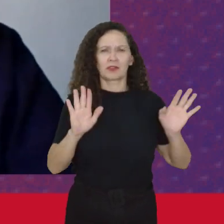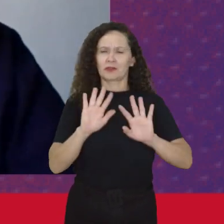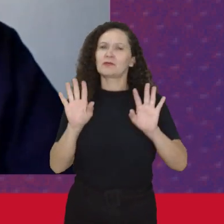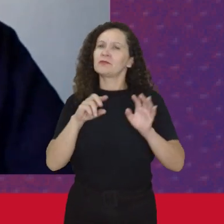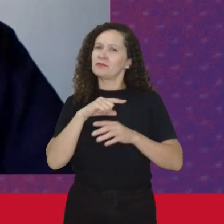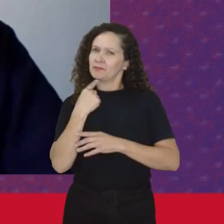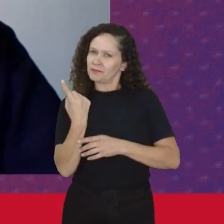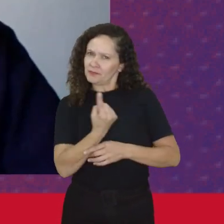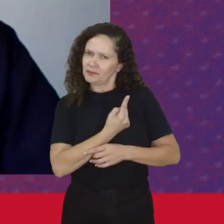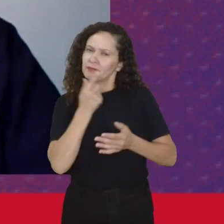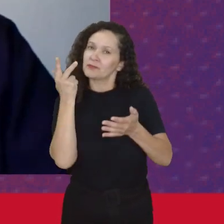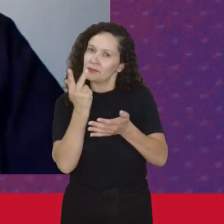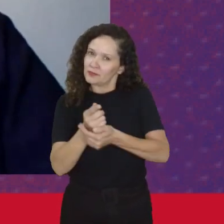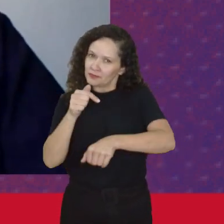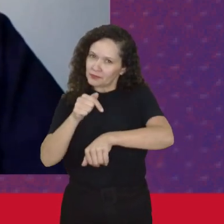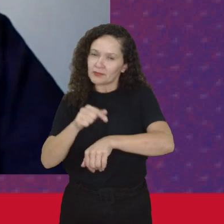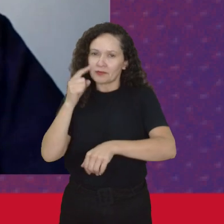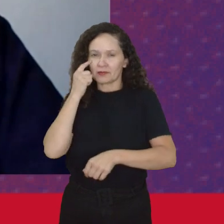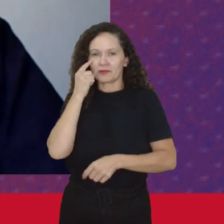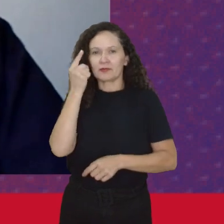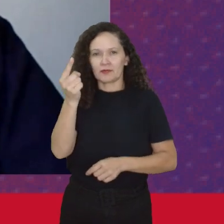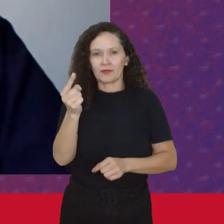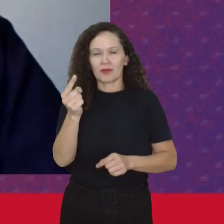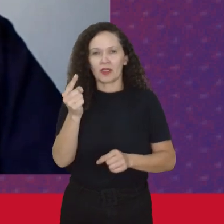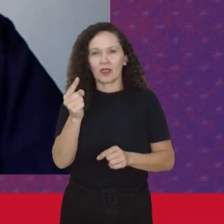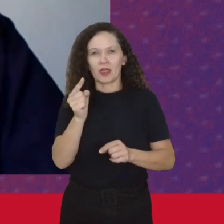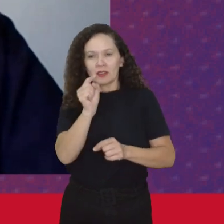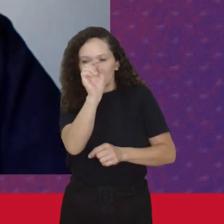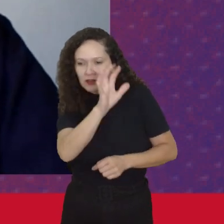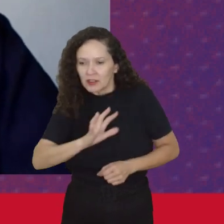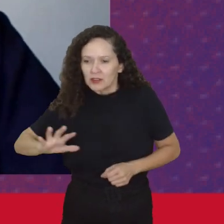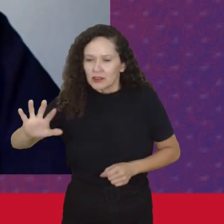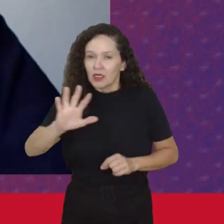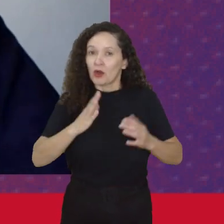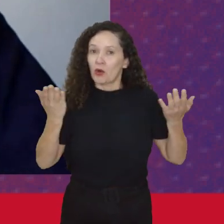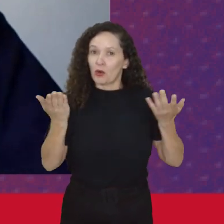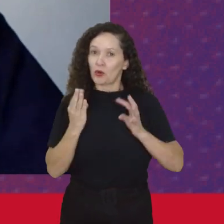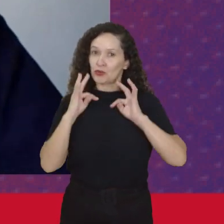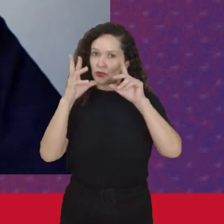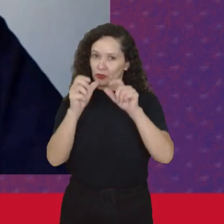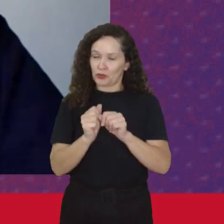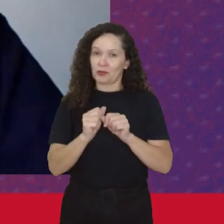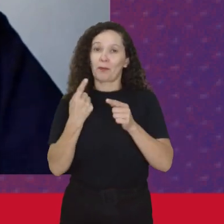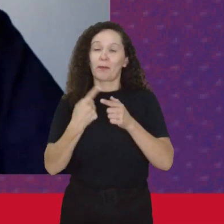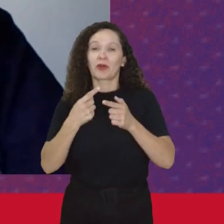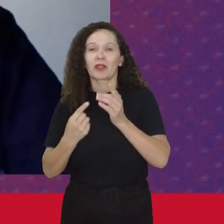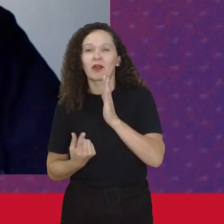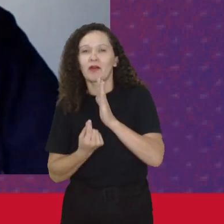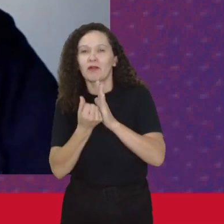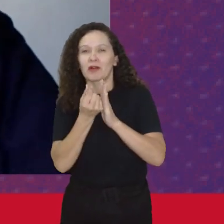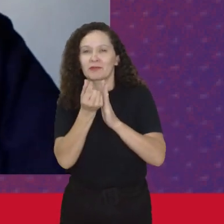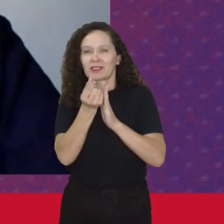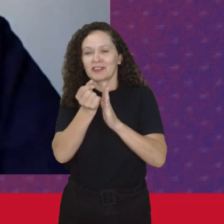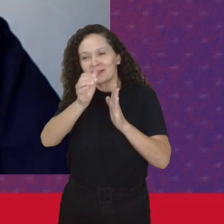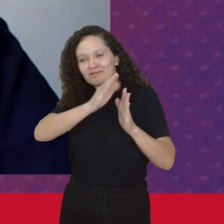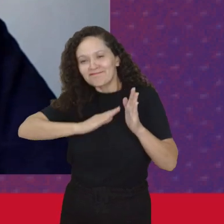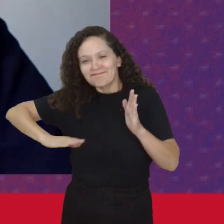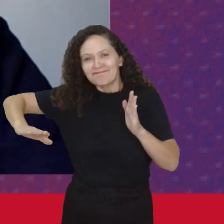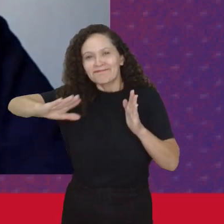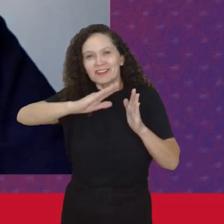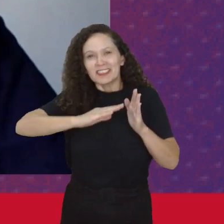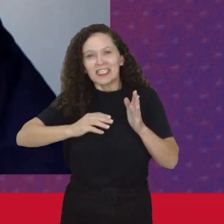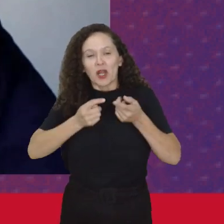mesmo tempo Para a gente pensar Essas dimensões Hoje Na medida que o capitalismo É um modelo hegemônico